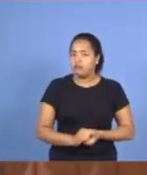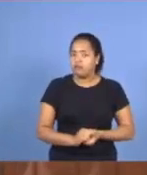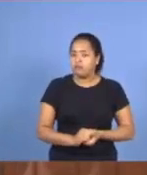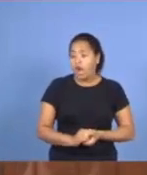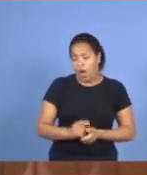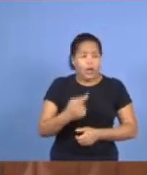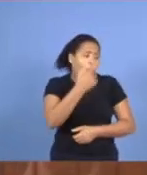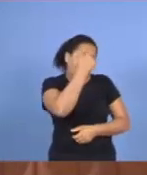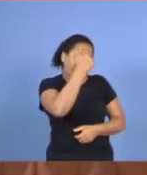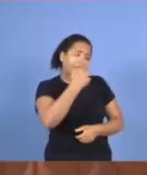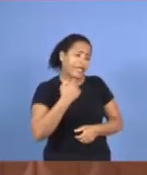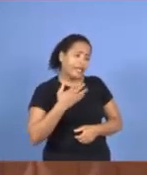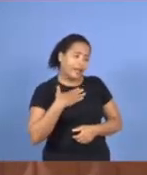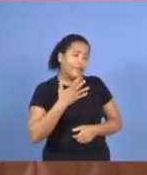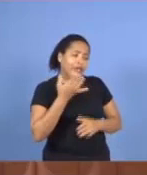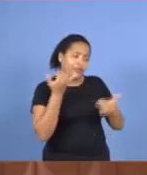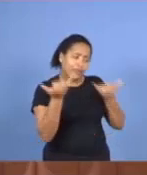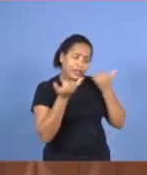que era minha.